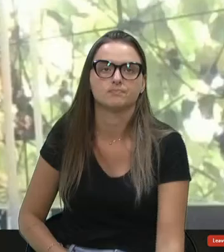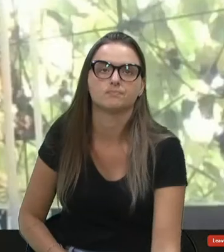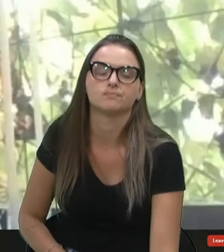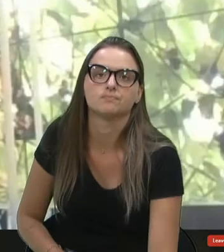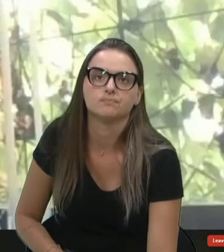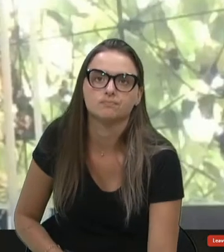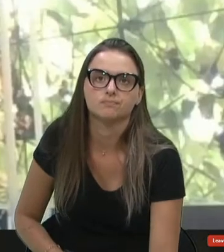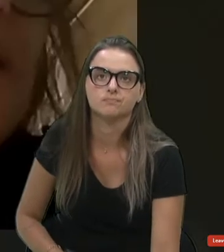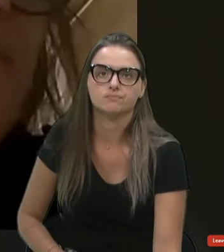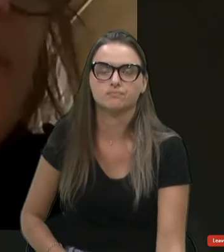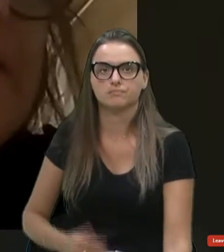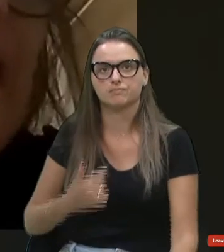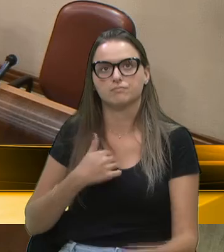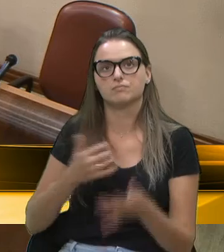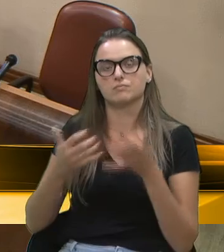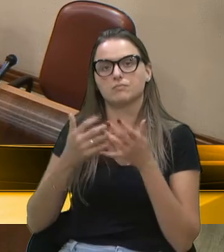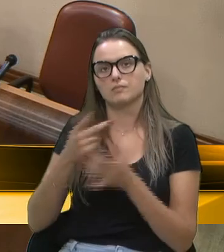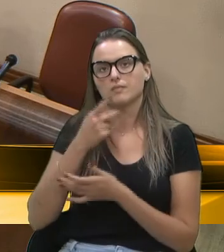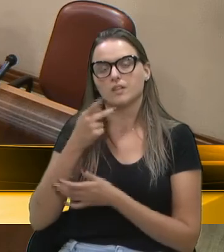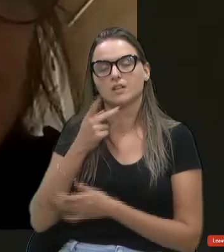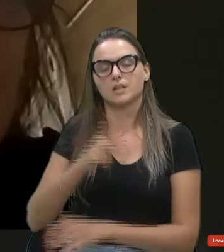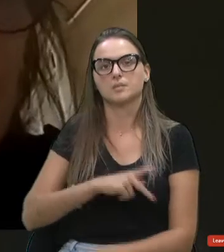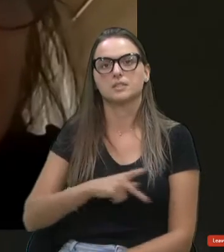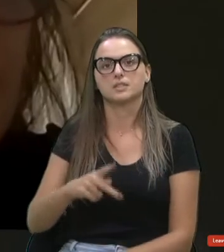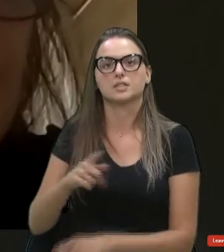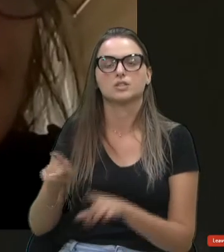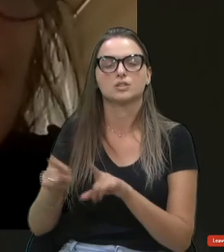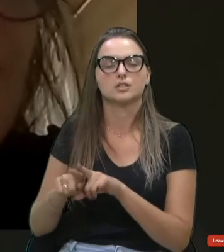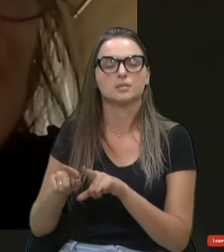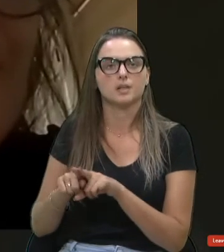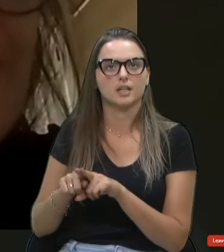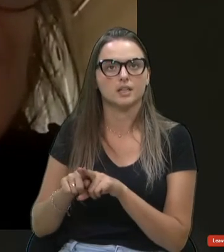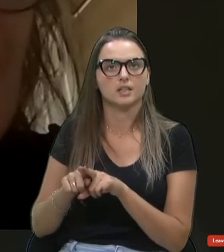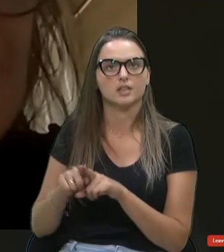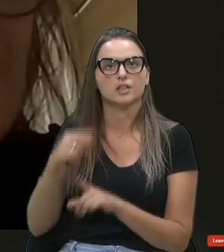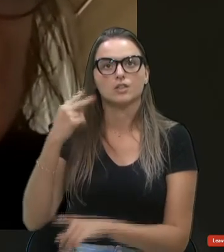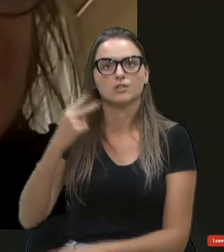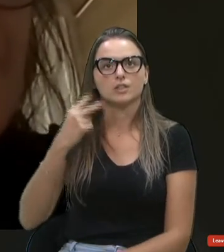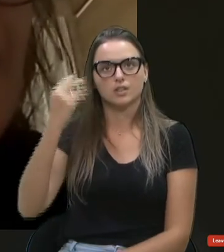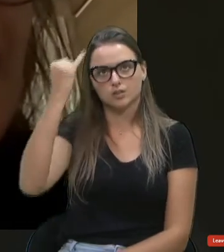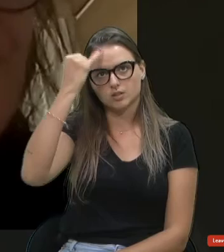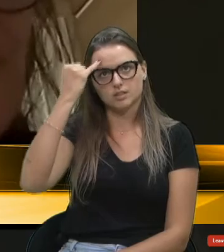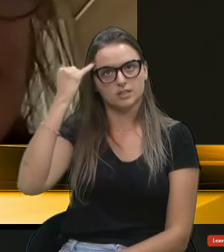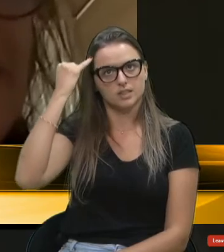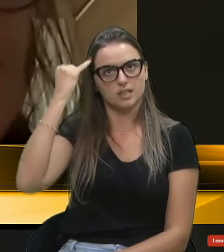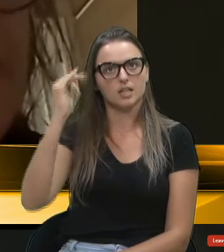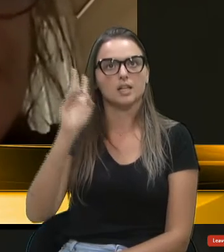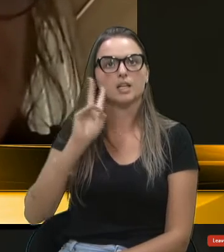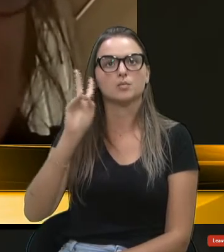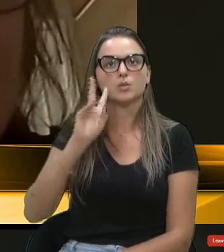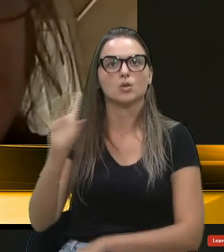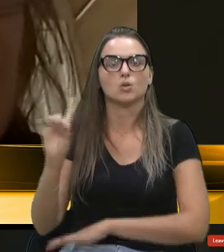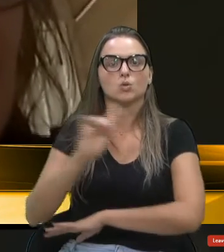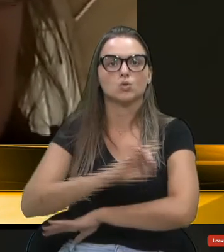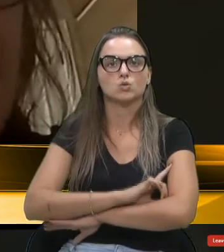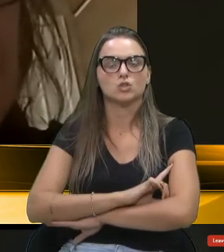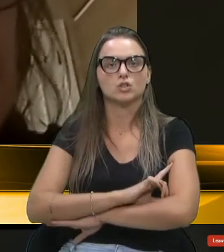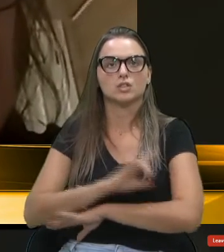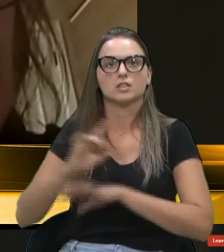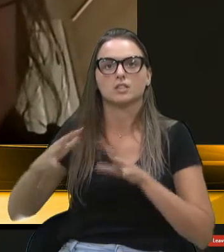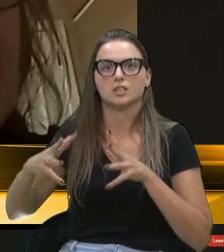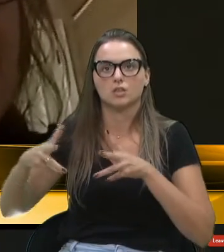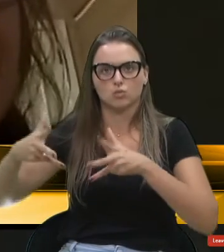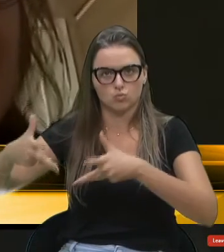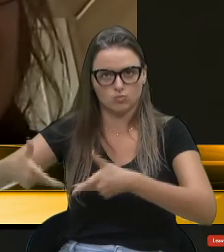Eu quero aqui reforçar, seu presidente. O vereador D'Ambrosio me fez lembrar, no dia da demolição, eu estava lá,